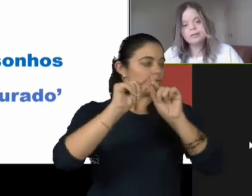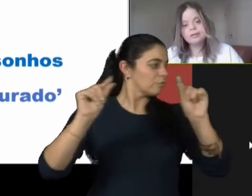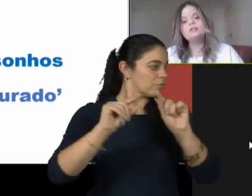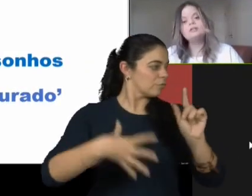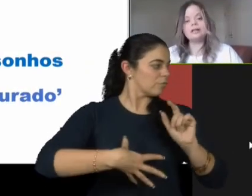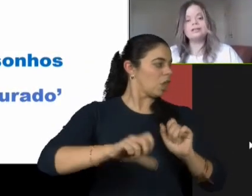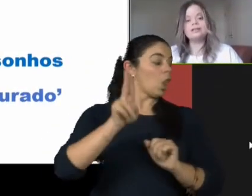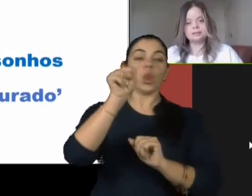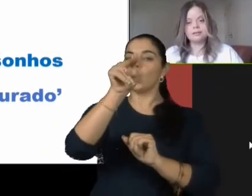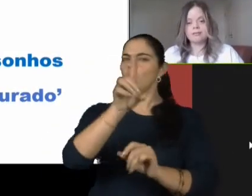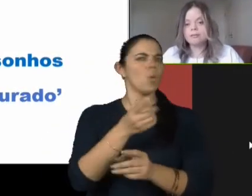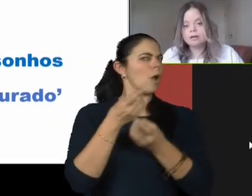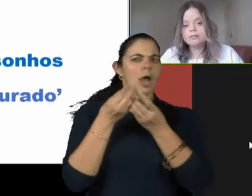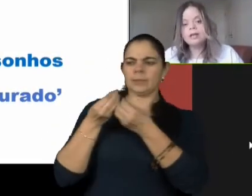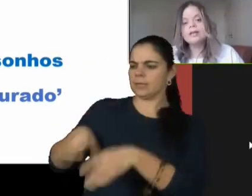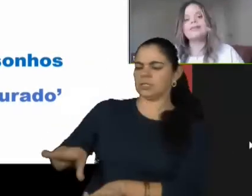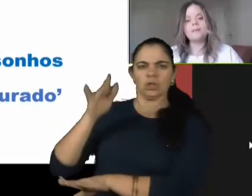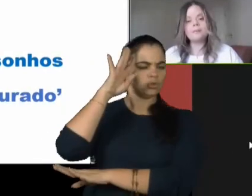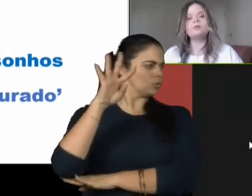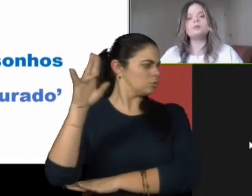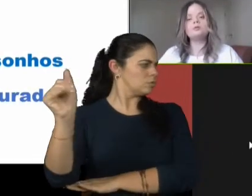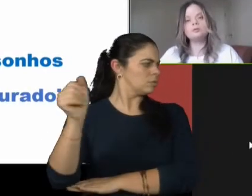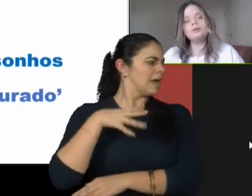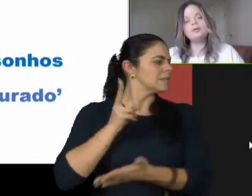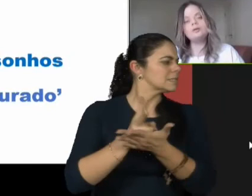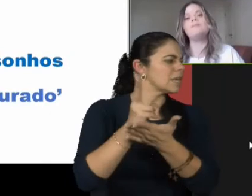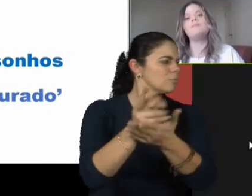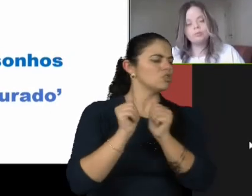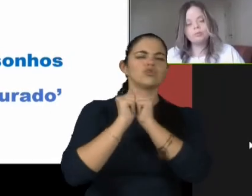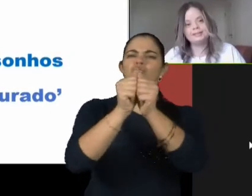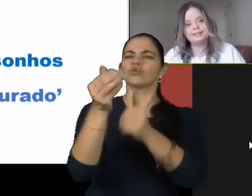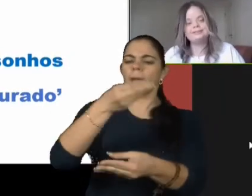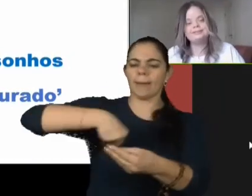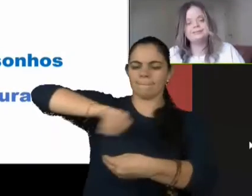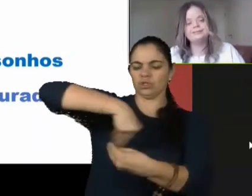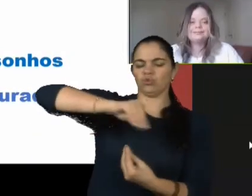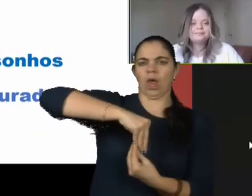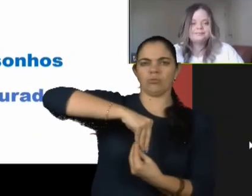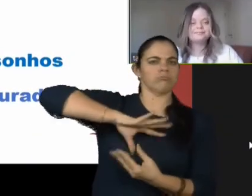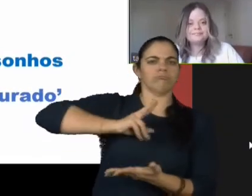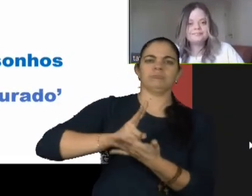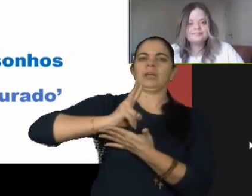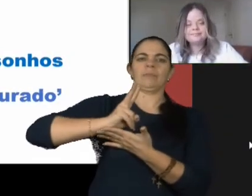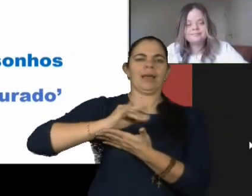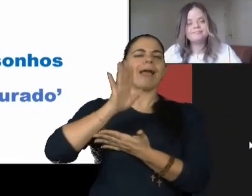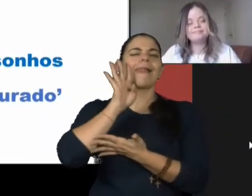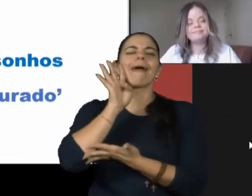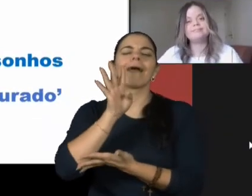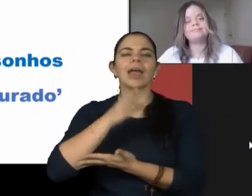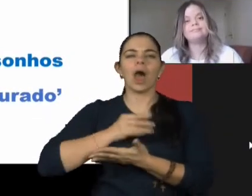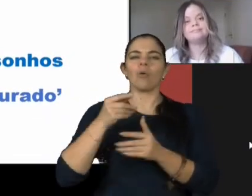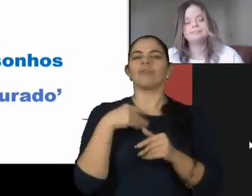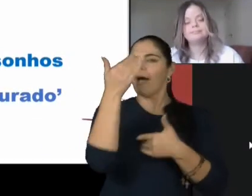nunca desistamos aos sonhos. Sempre, todo mundo junto e misturado. Que legal. Bom, com isso,